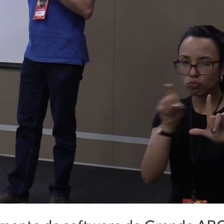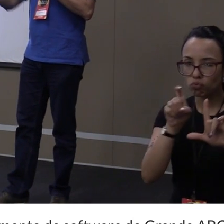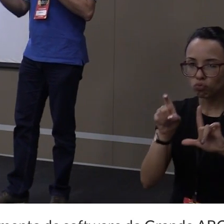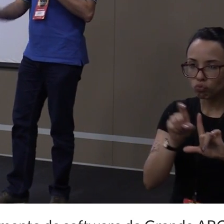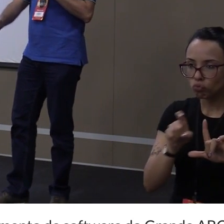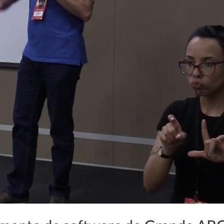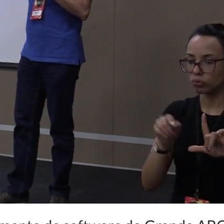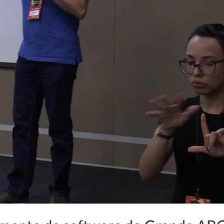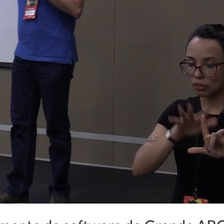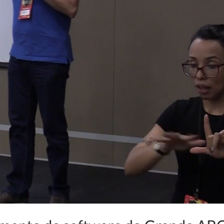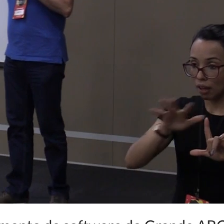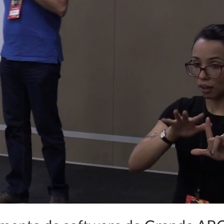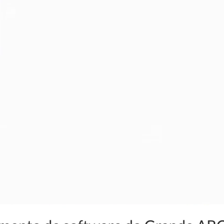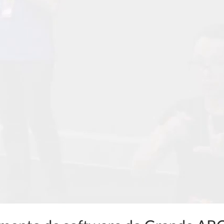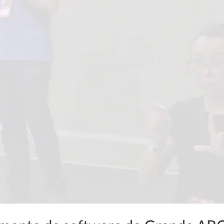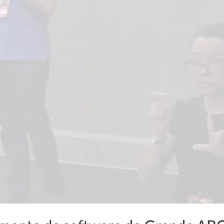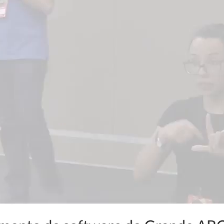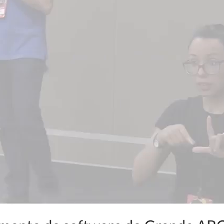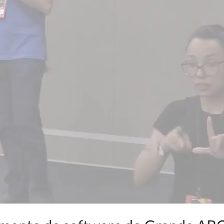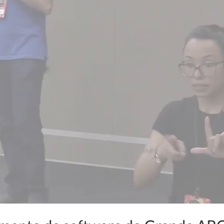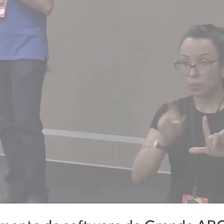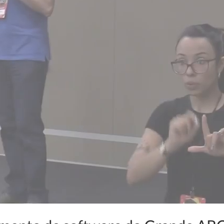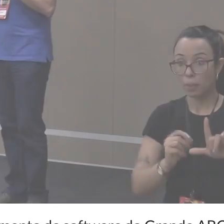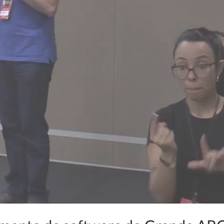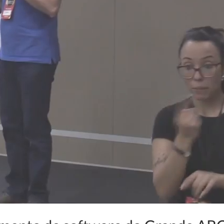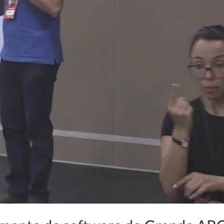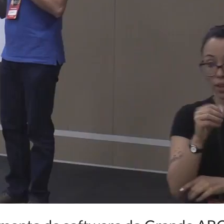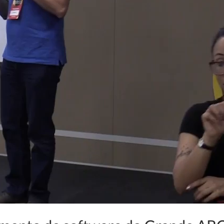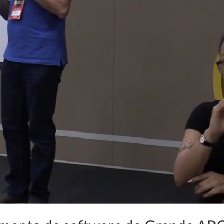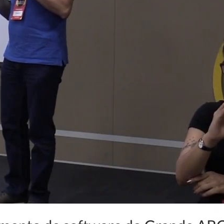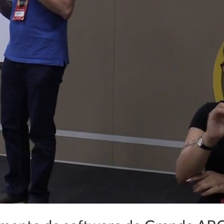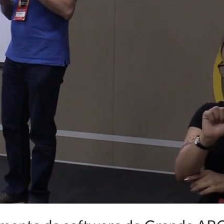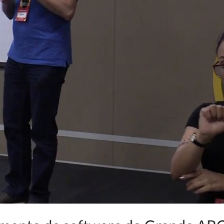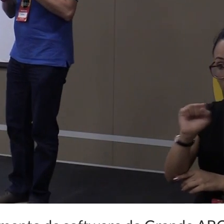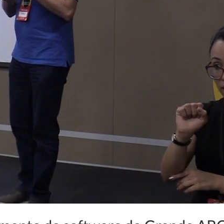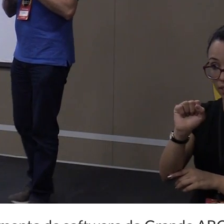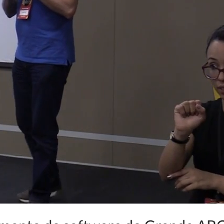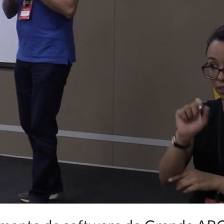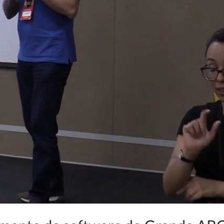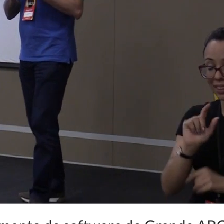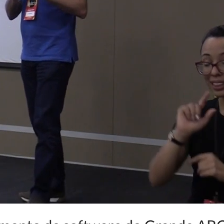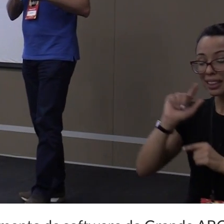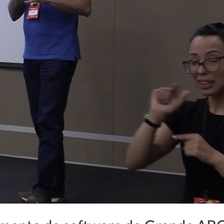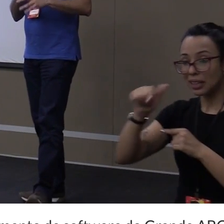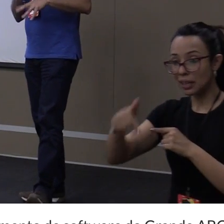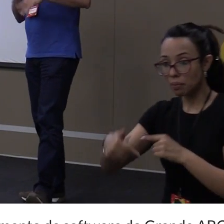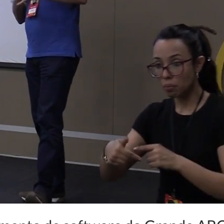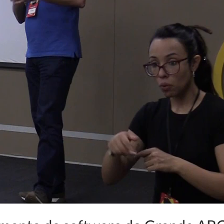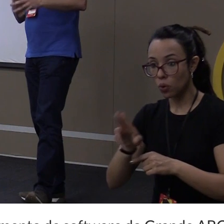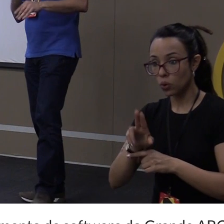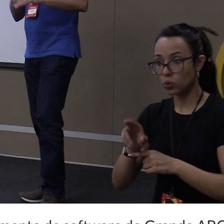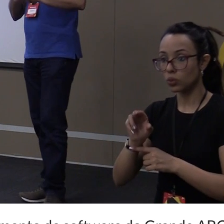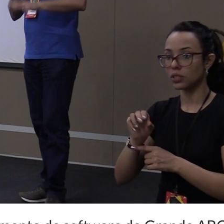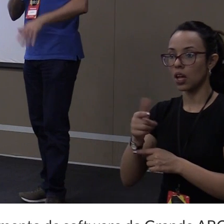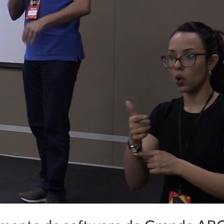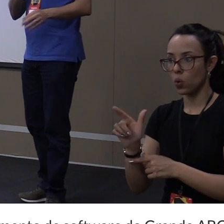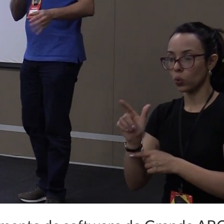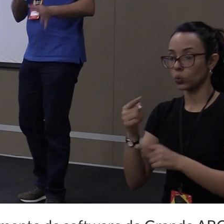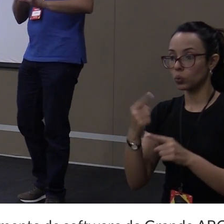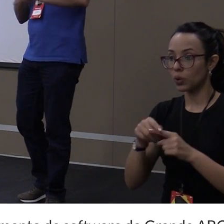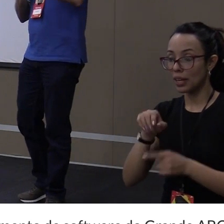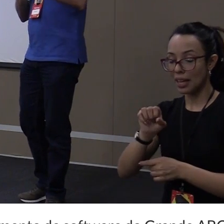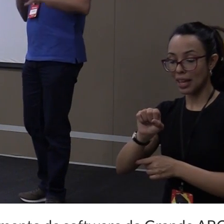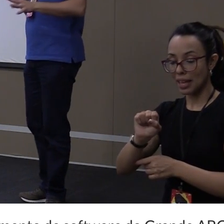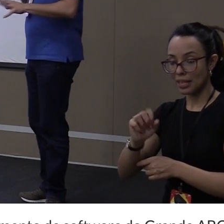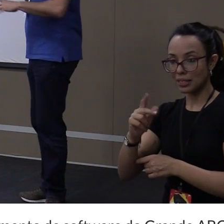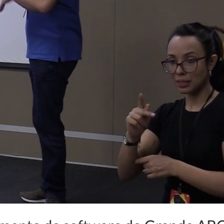e depois utilizar XPath. Porque fica um pouquinho mais legível. Porém, às vezes não tem jeito. O XPath